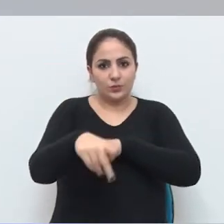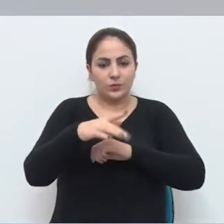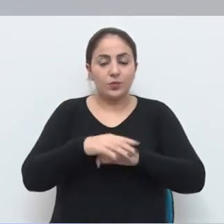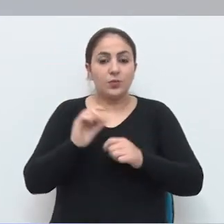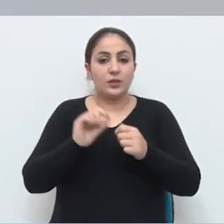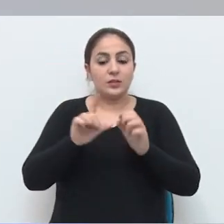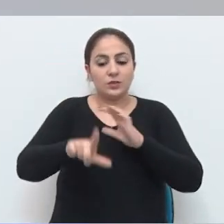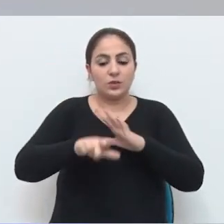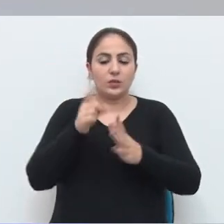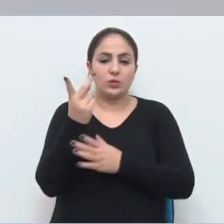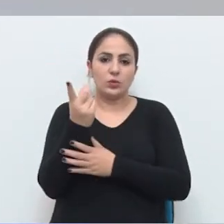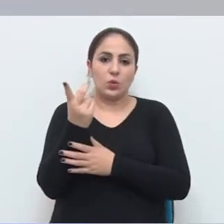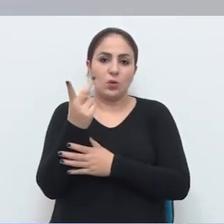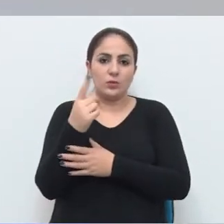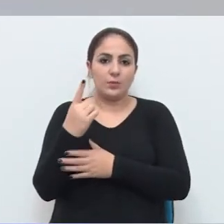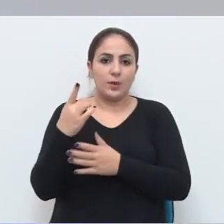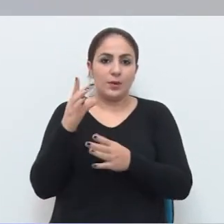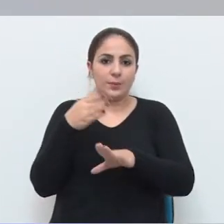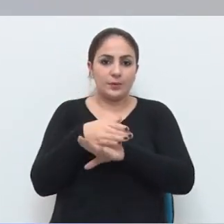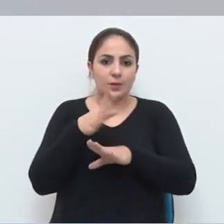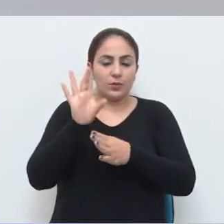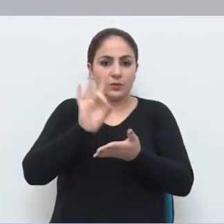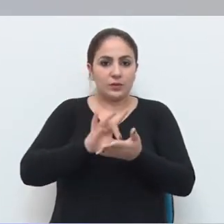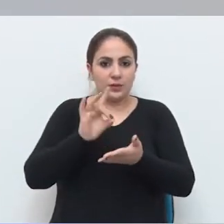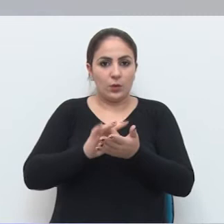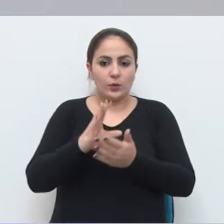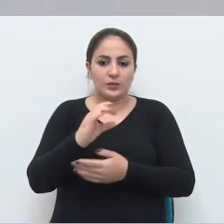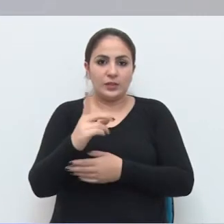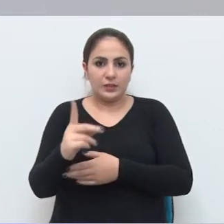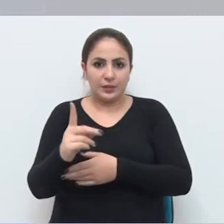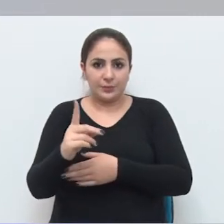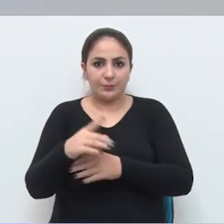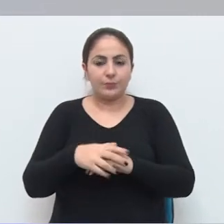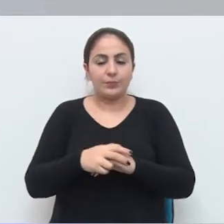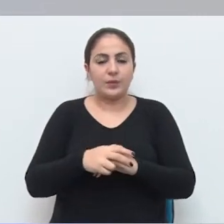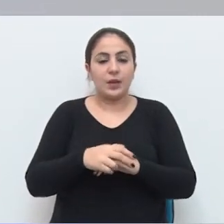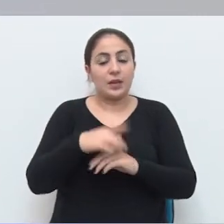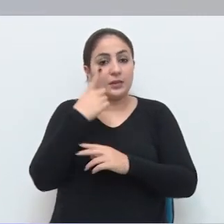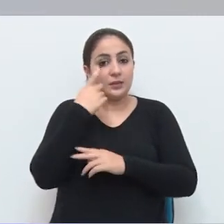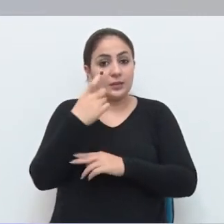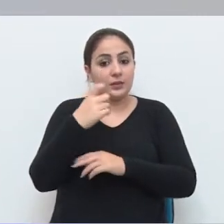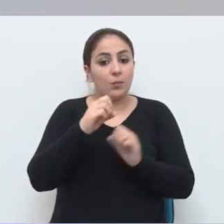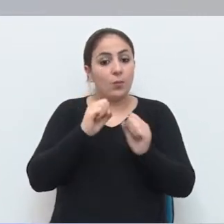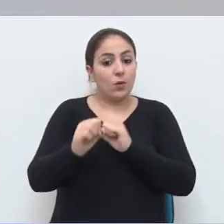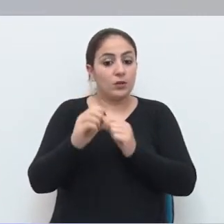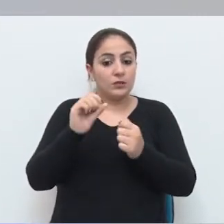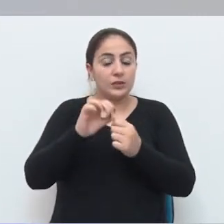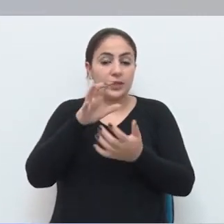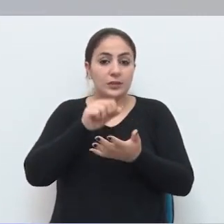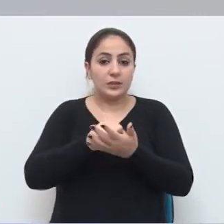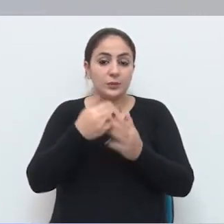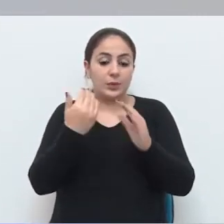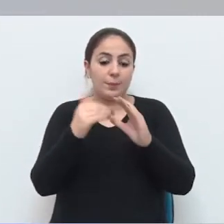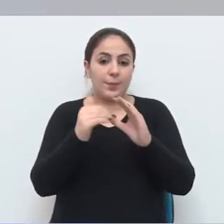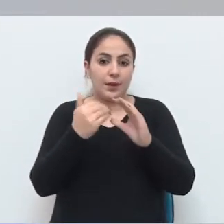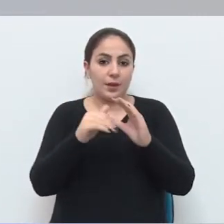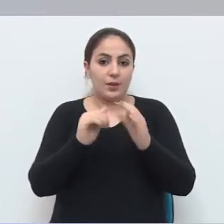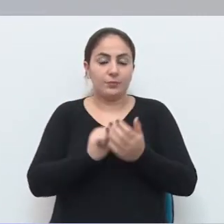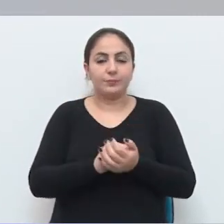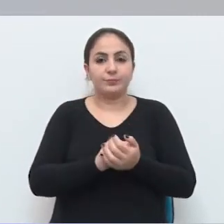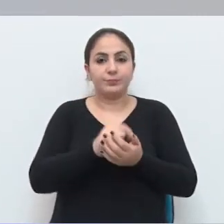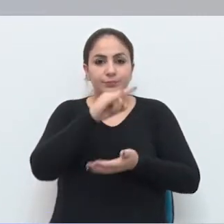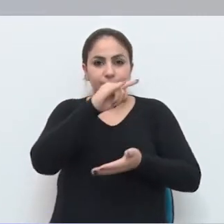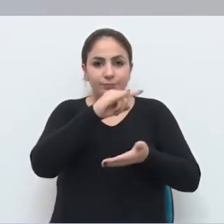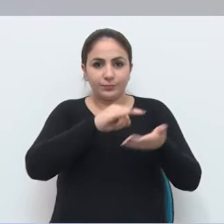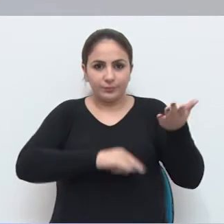canções para fazerem parte do CD oficial do evento. Os interessados podem fazer o cadastro por e-mail. A